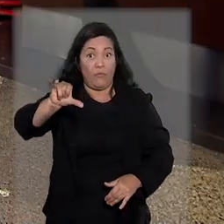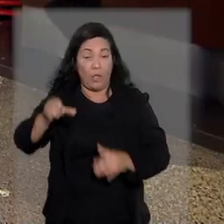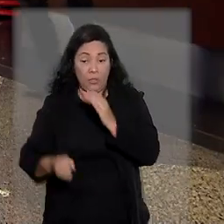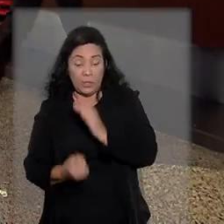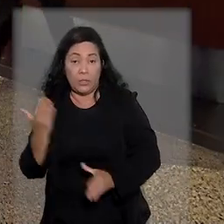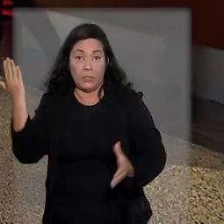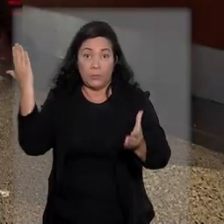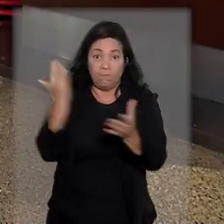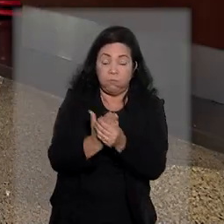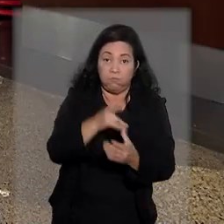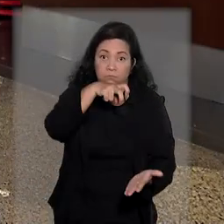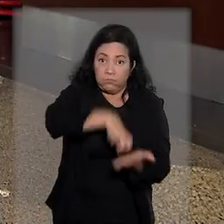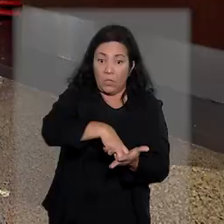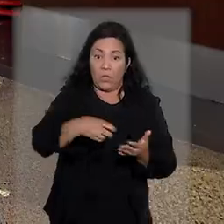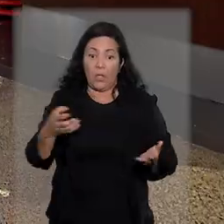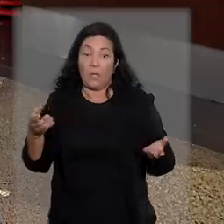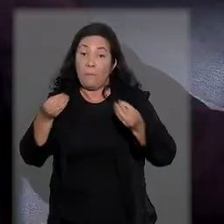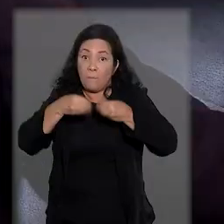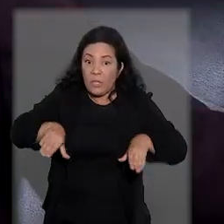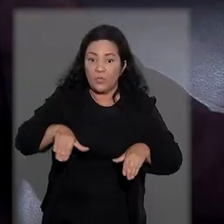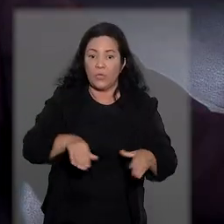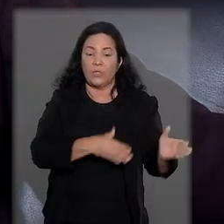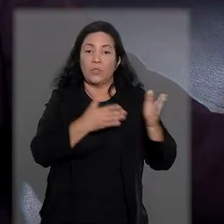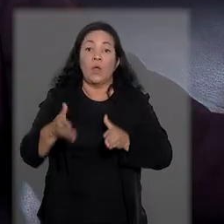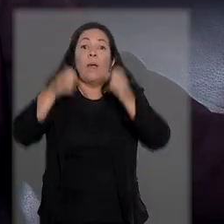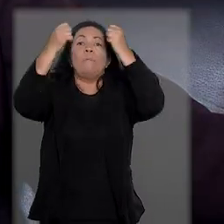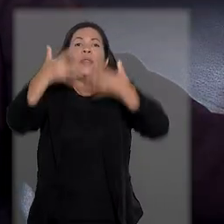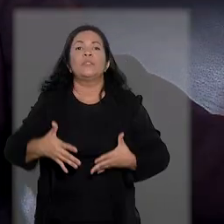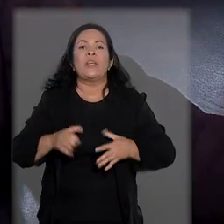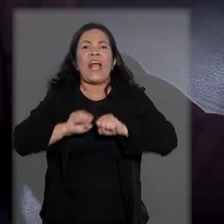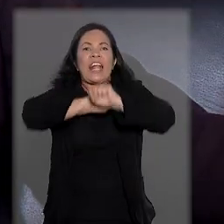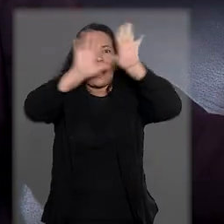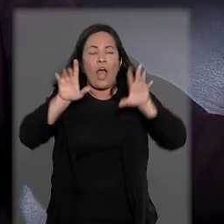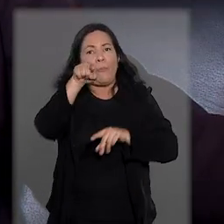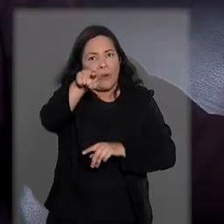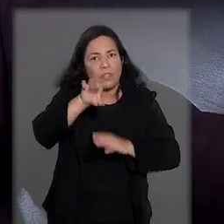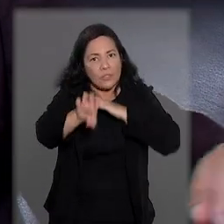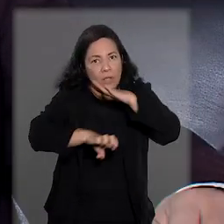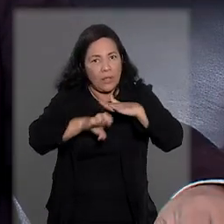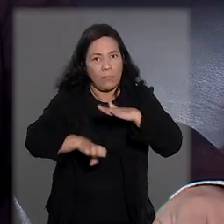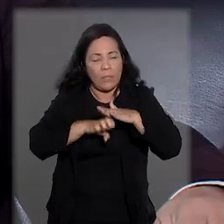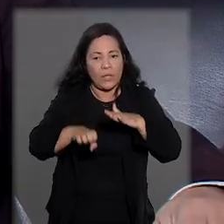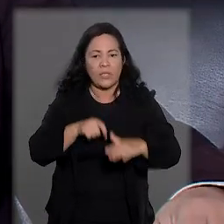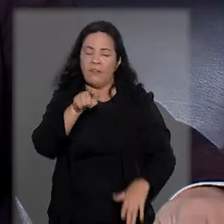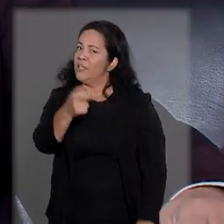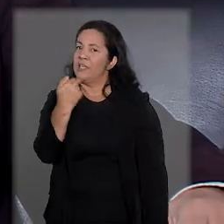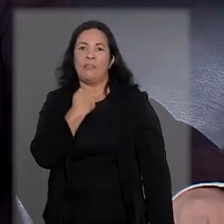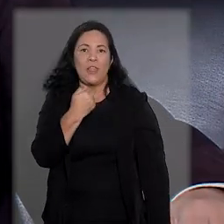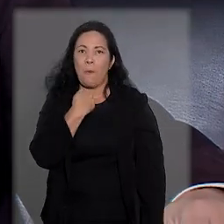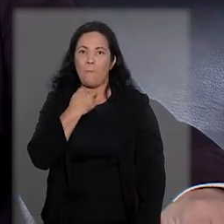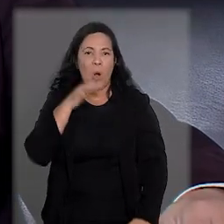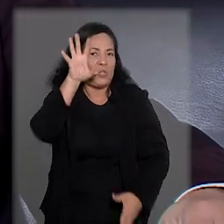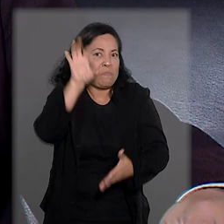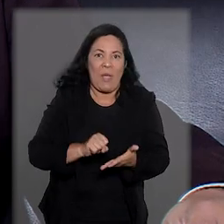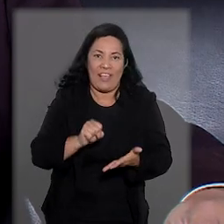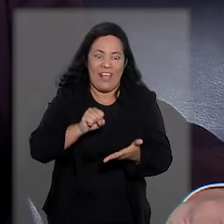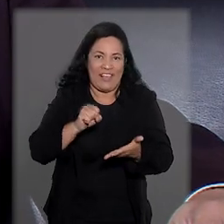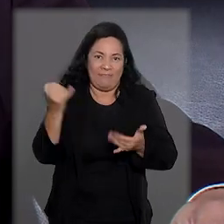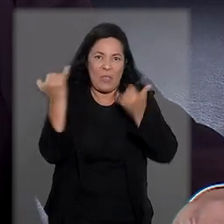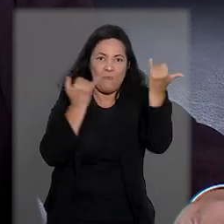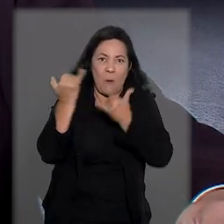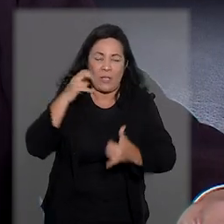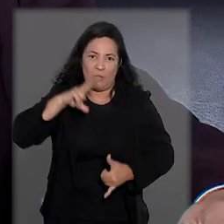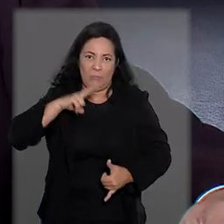uma possível punição e prejuízos. Para ficar claro para as empresas que elas não podem coletar indiscriminadamente